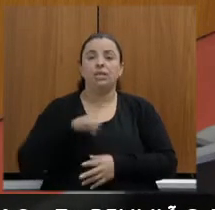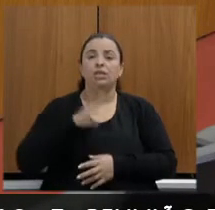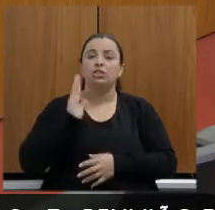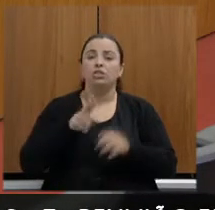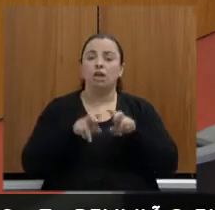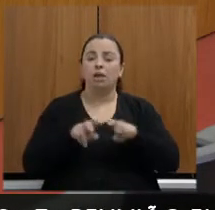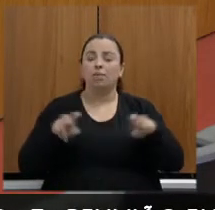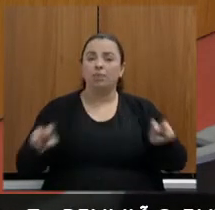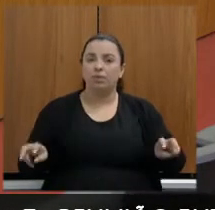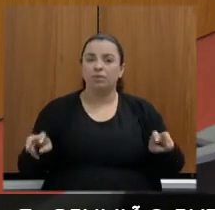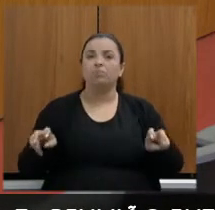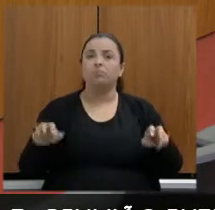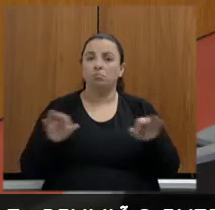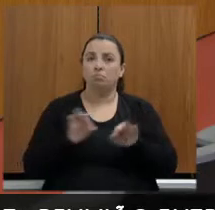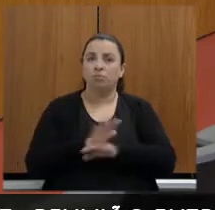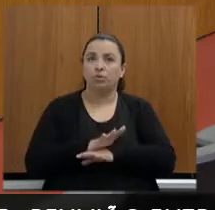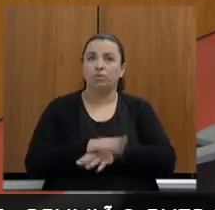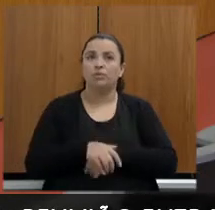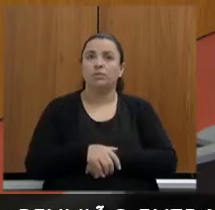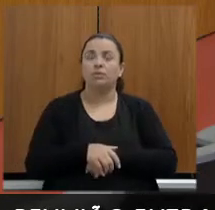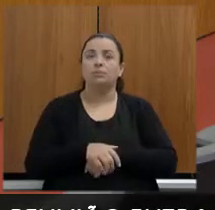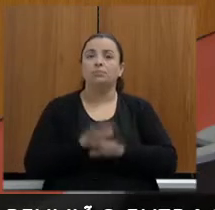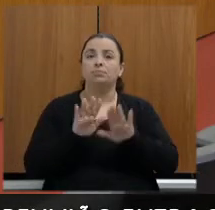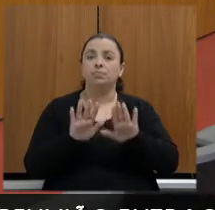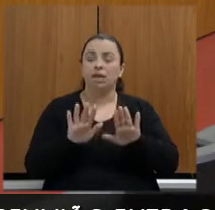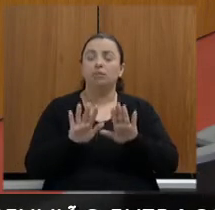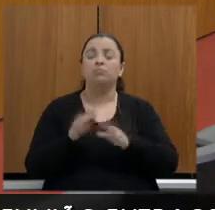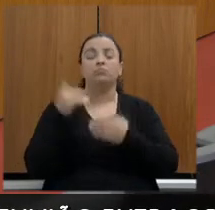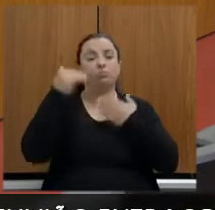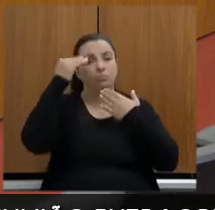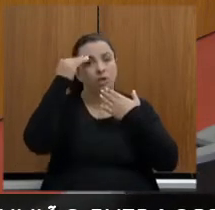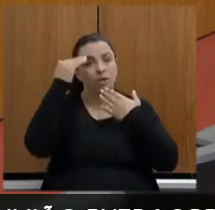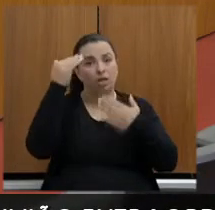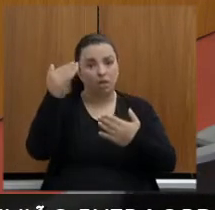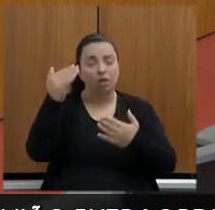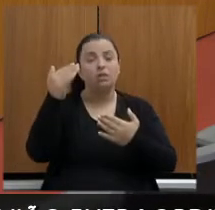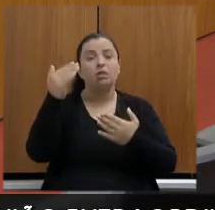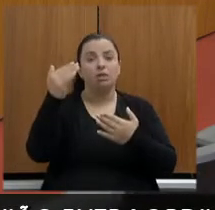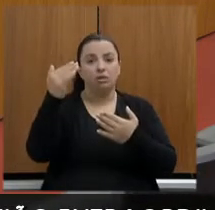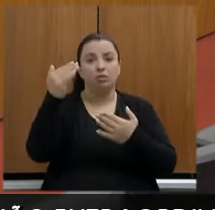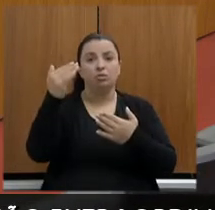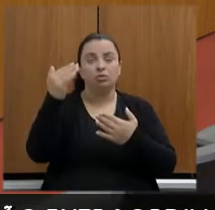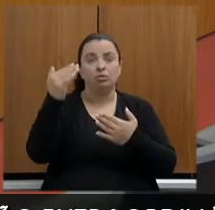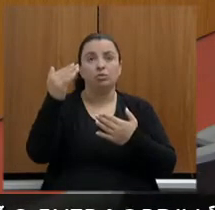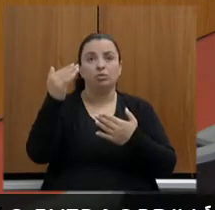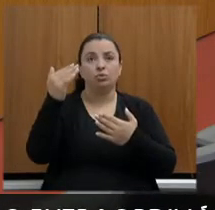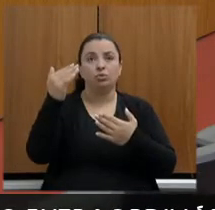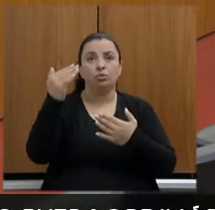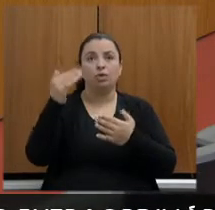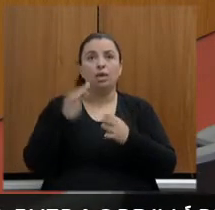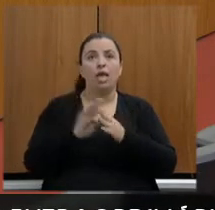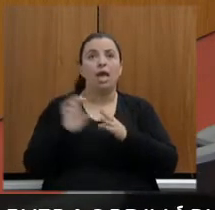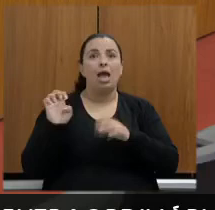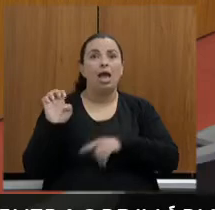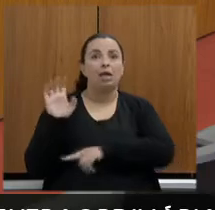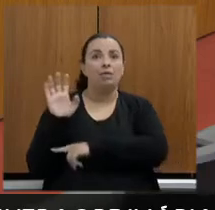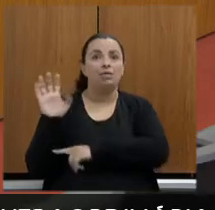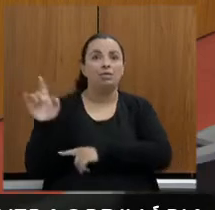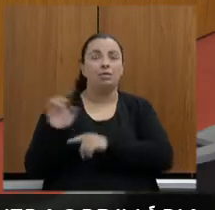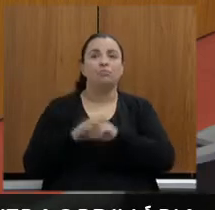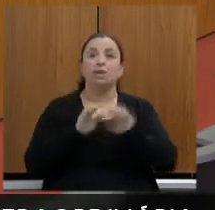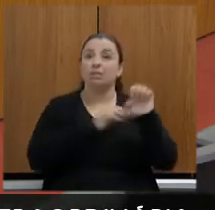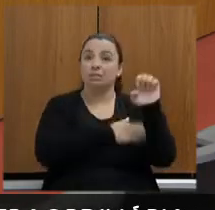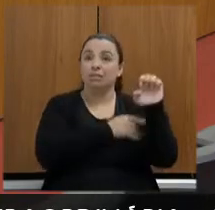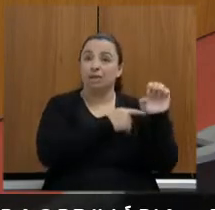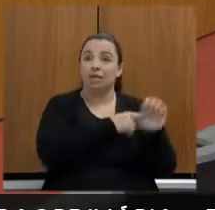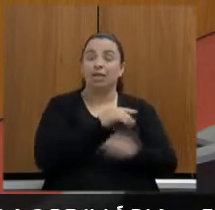formada, só aqui, desde já agradecendo, eu tenho aqui a minha esquerda, Fernando Marcato, que